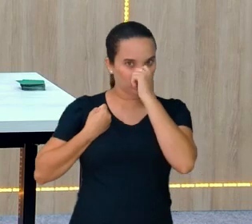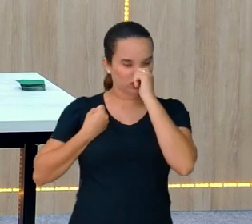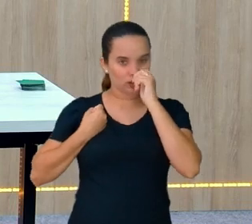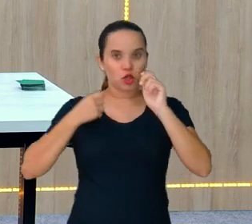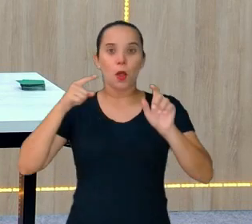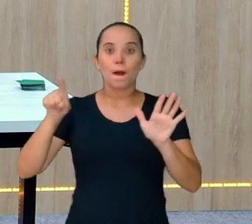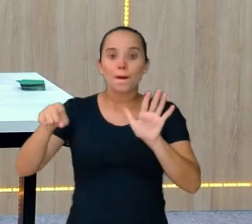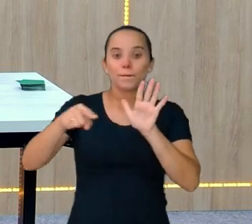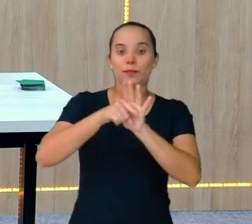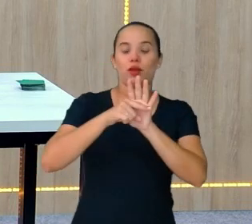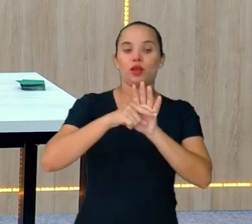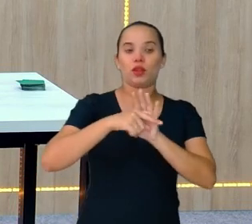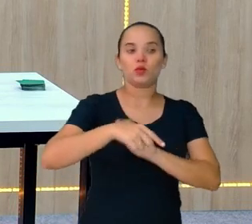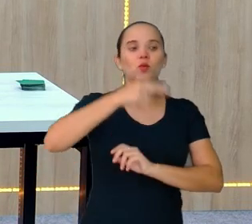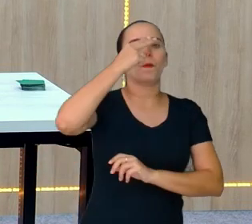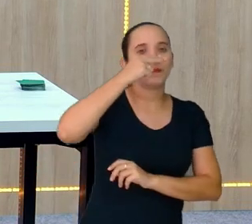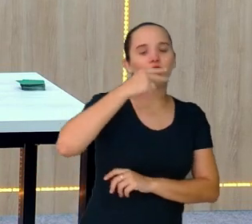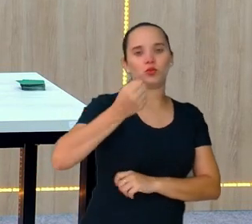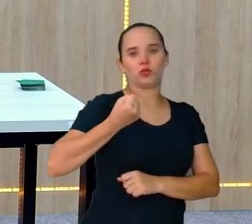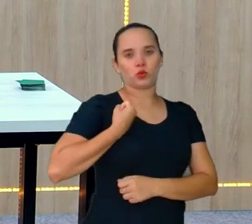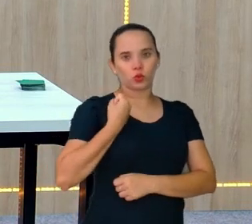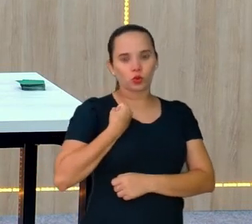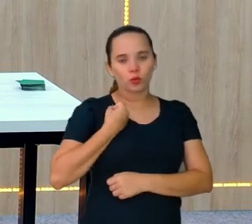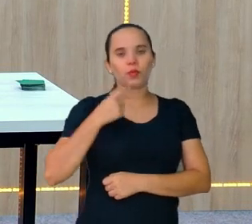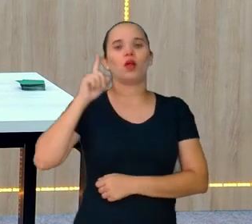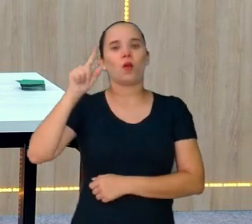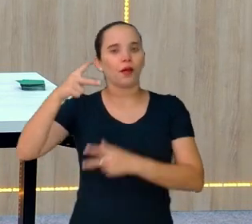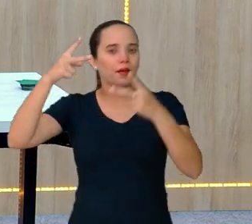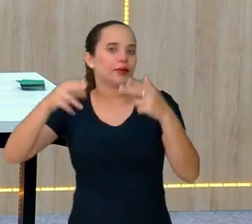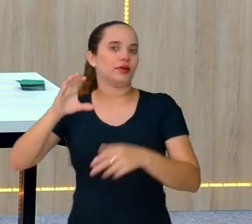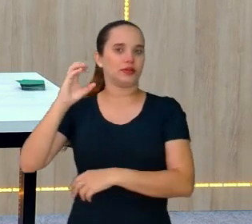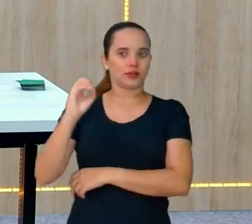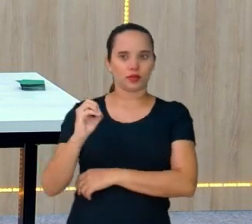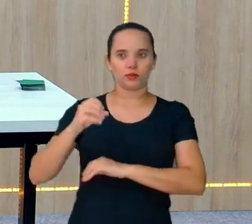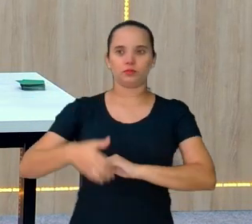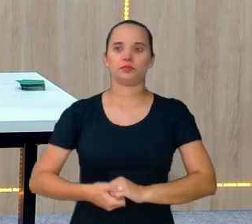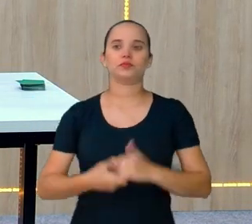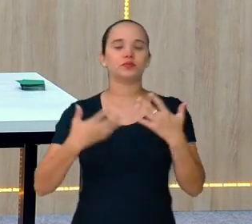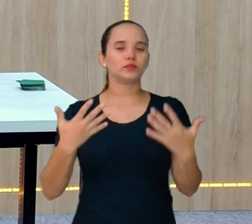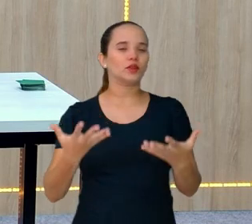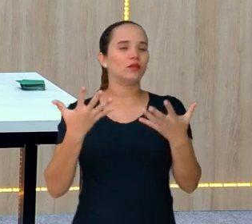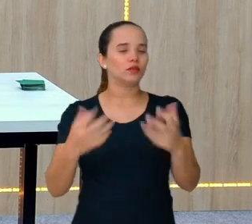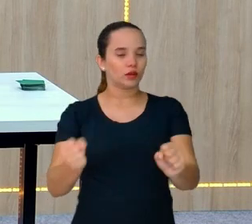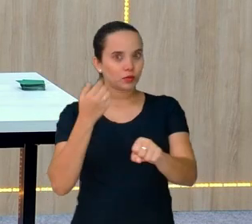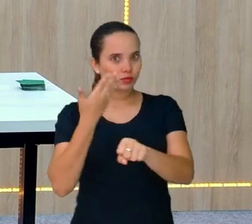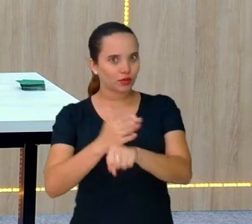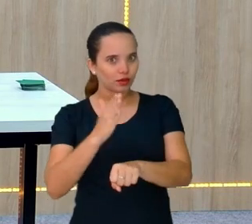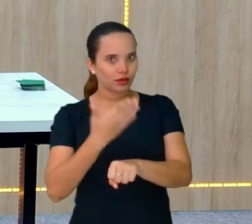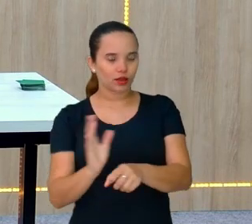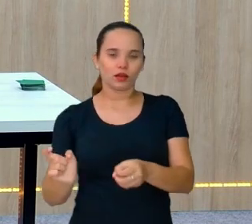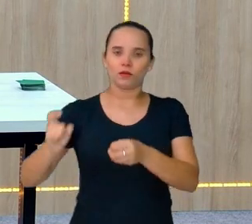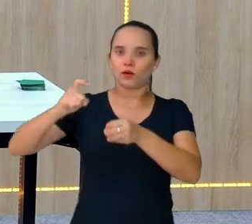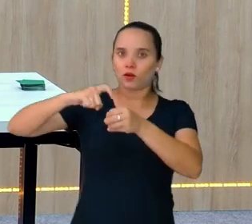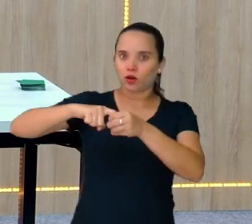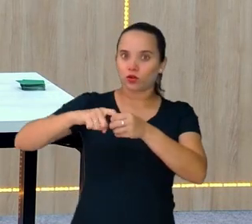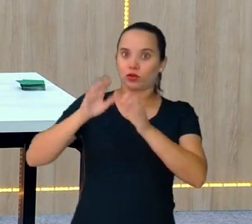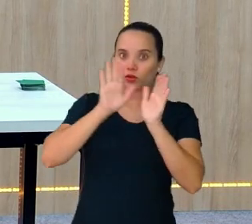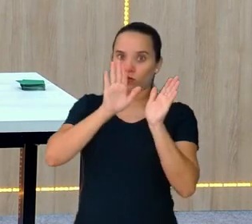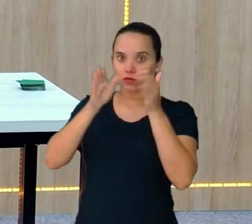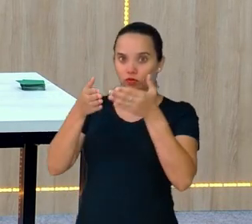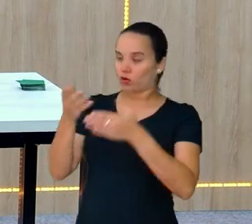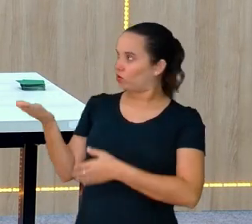vai dar zero. Bom, mas agora bora praticar. Voltando para aqui, para a mesa, sem se esquecer